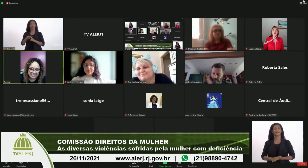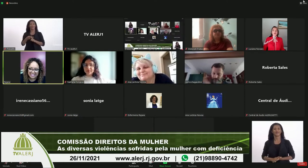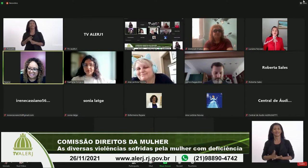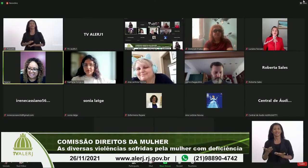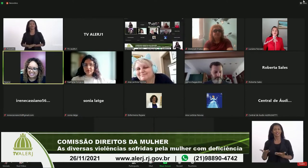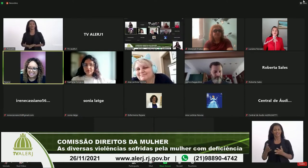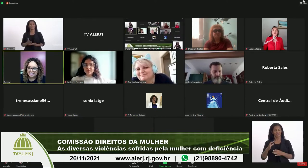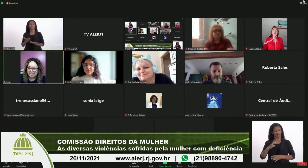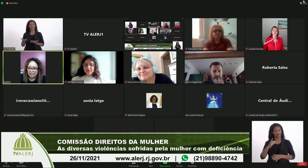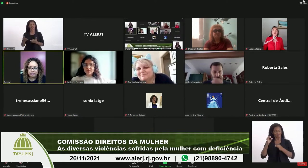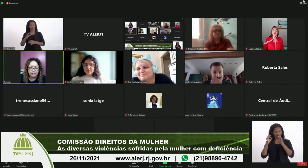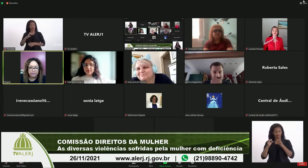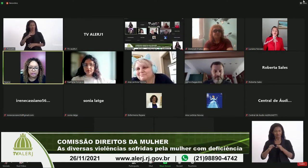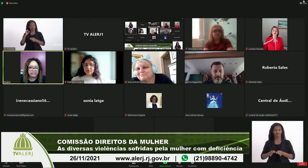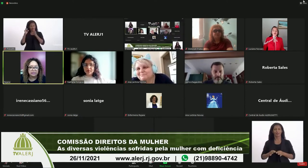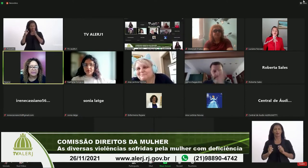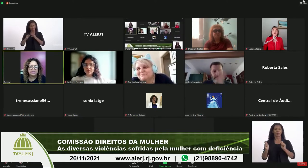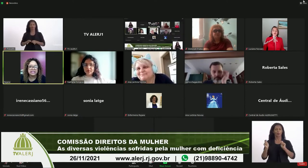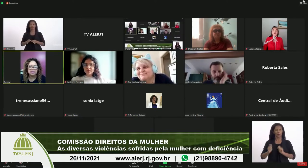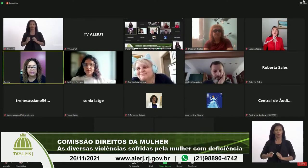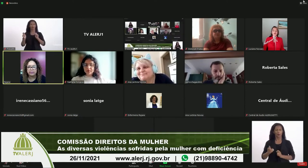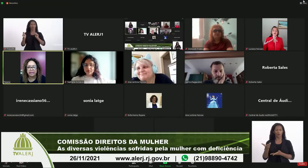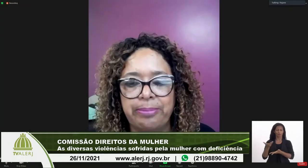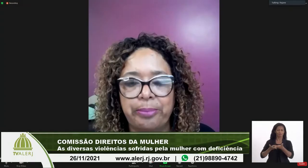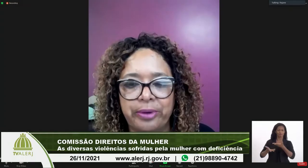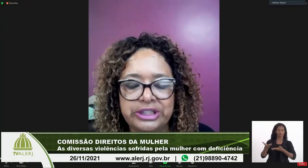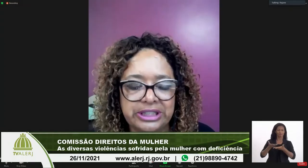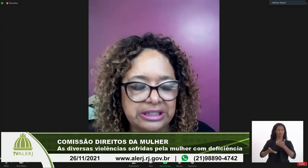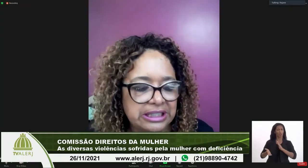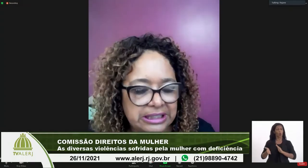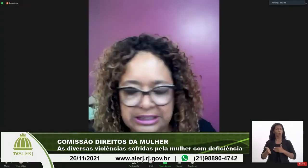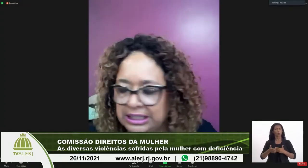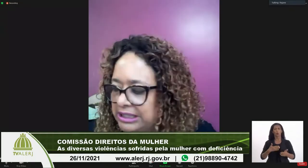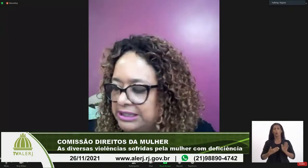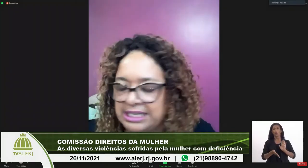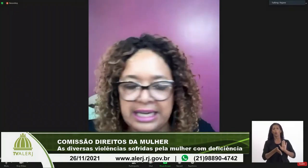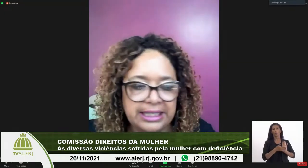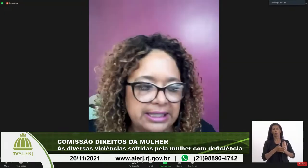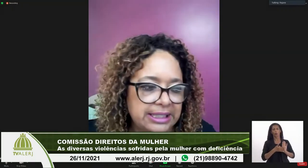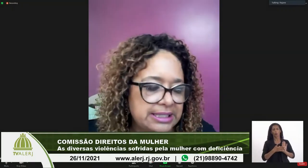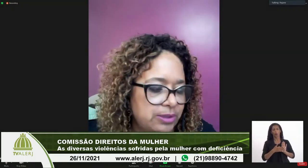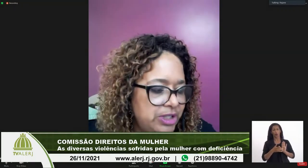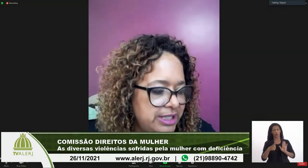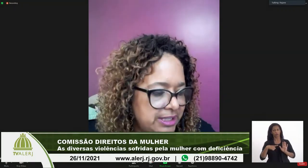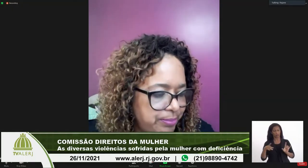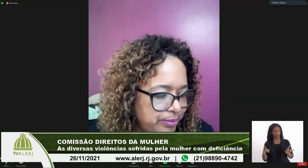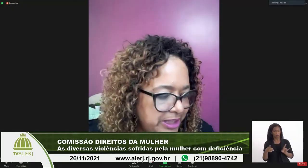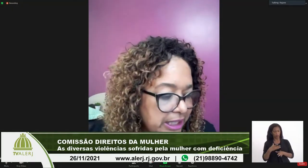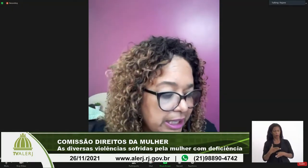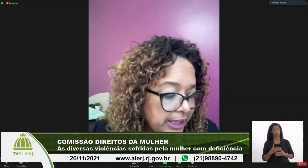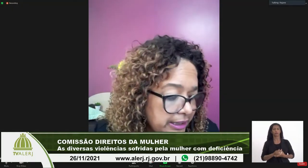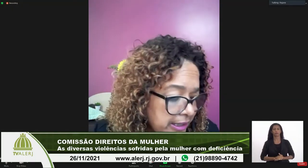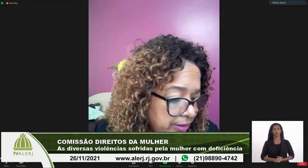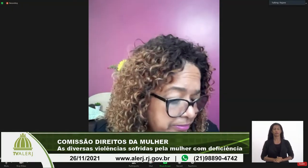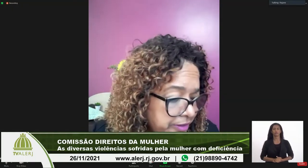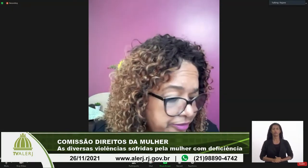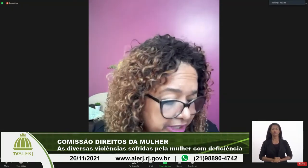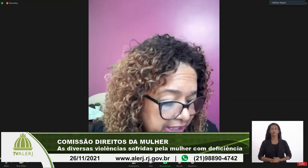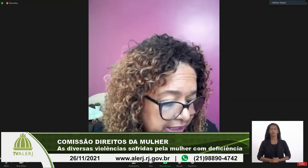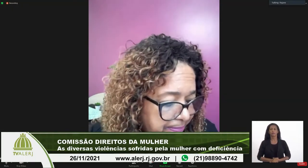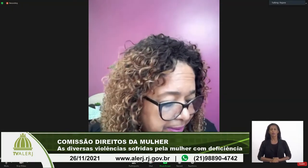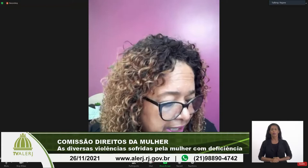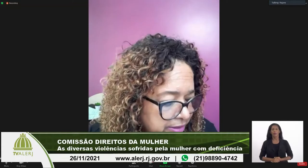gente tem certeza que pode contar com Marcelo pra qualquer proposta né que saia daqui dessa audiência pública então